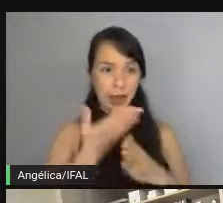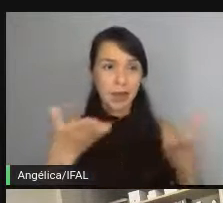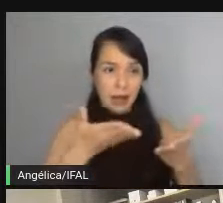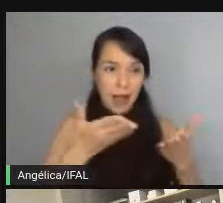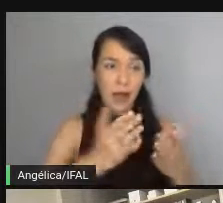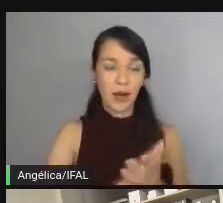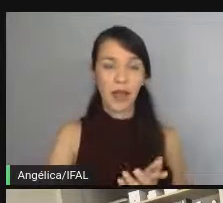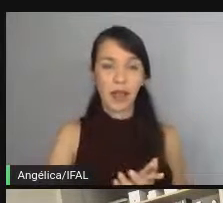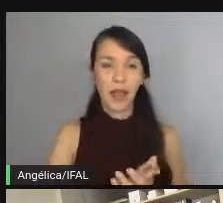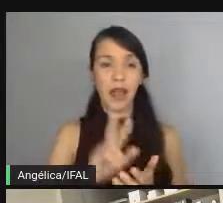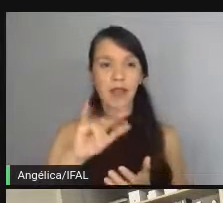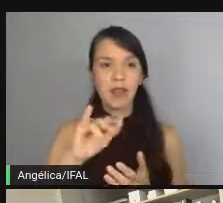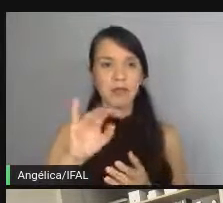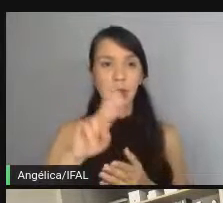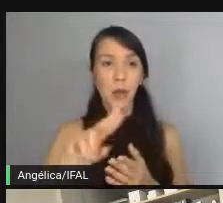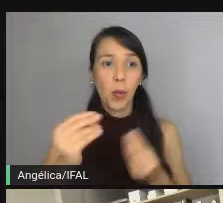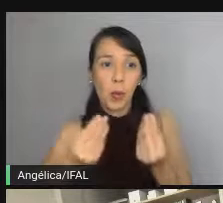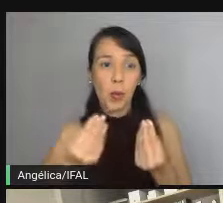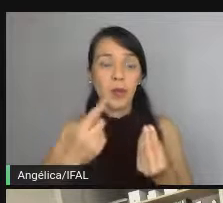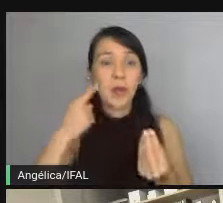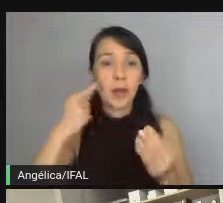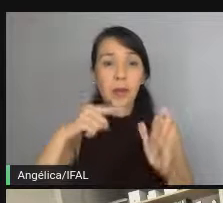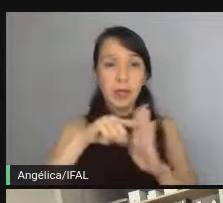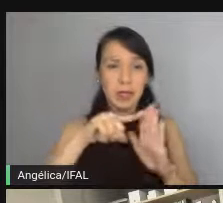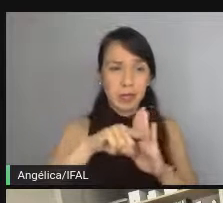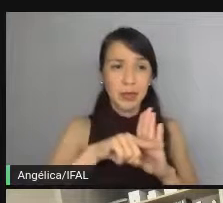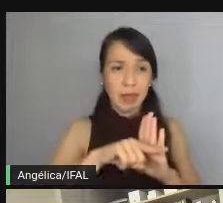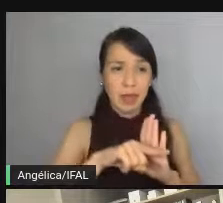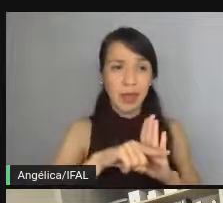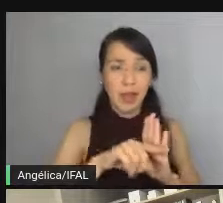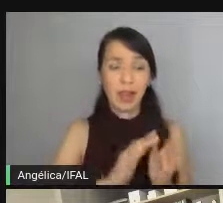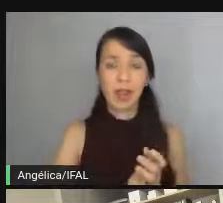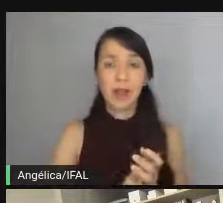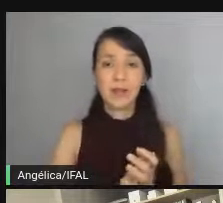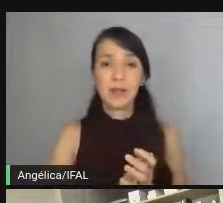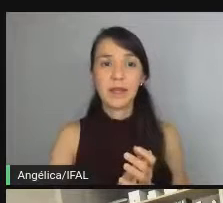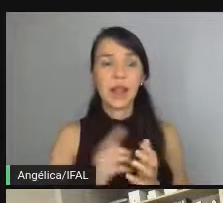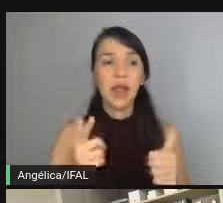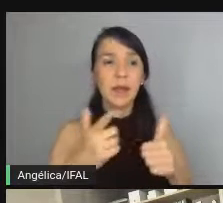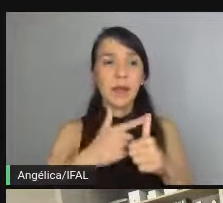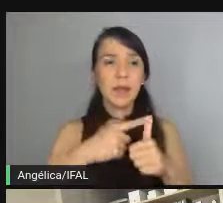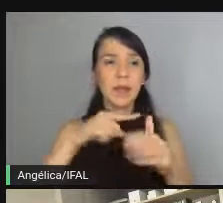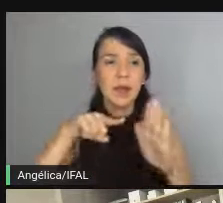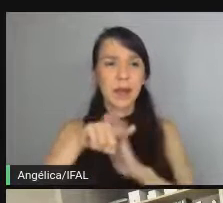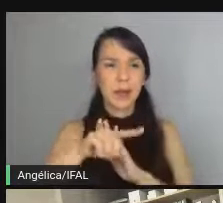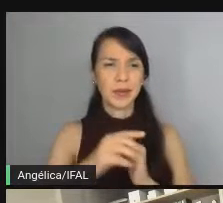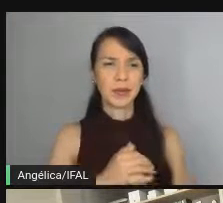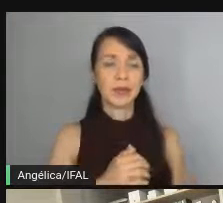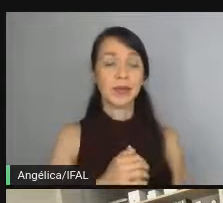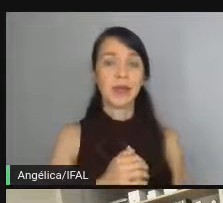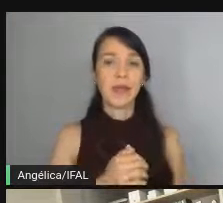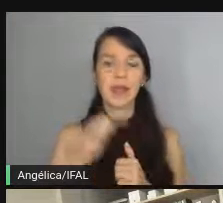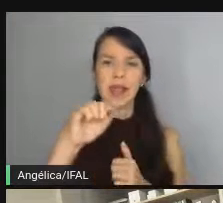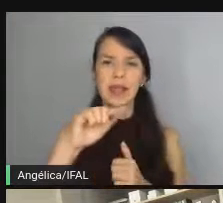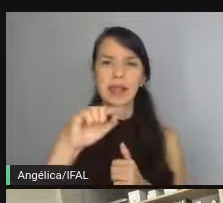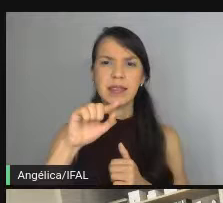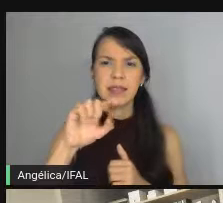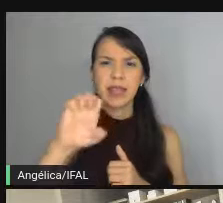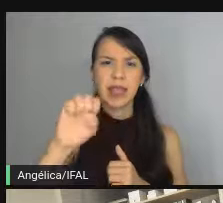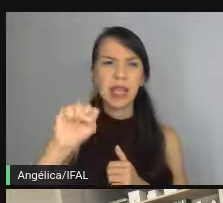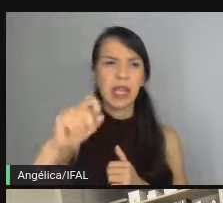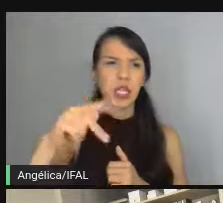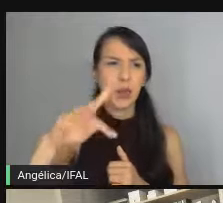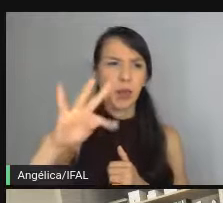vai funcionar, então eu preciso questionar, lembra que eu falei isso, né? Minho primeiro questionamento, esse expoente aqui,